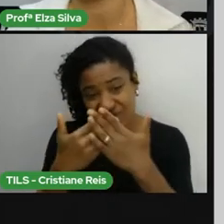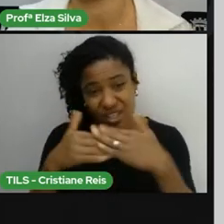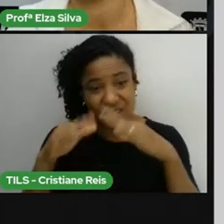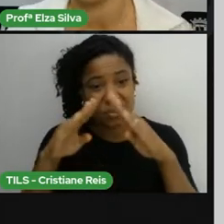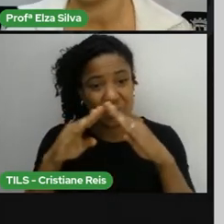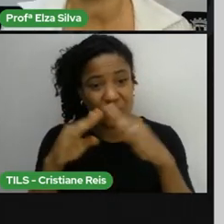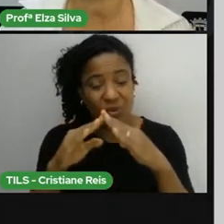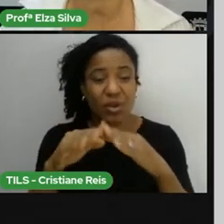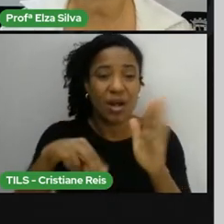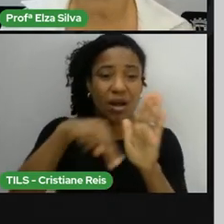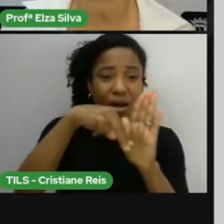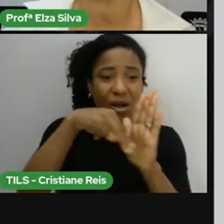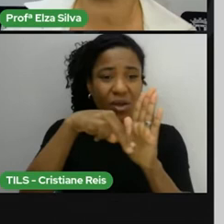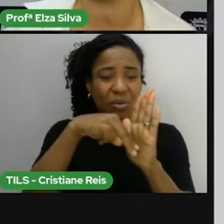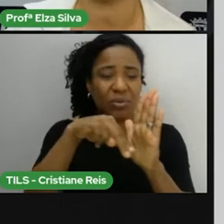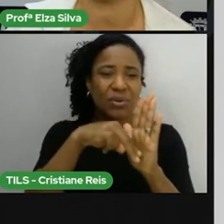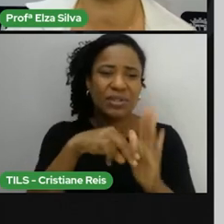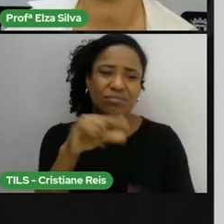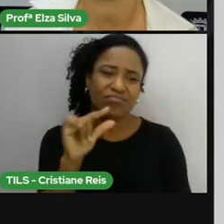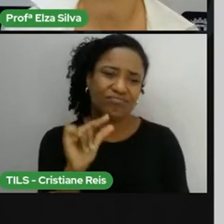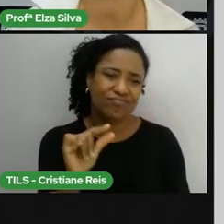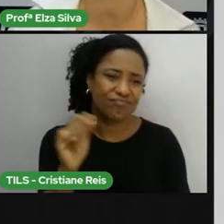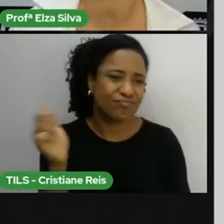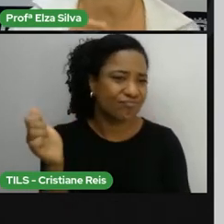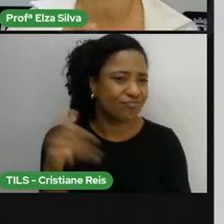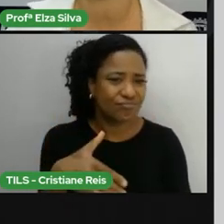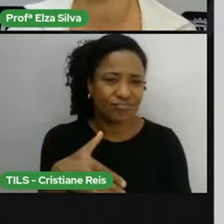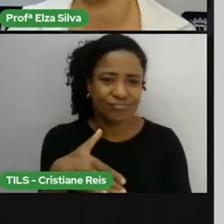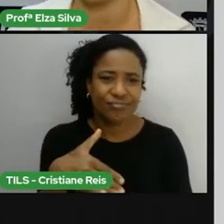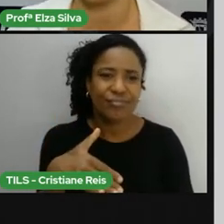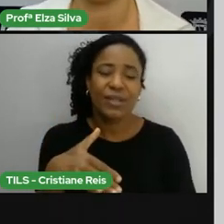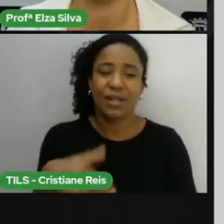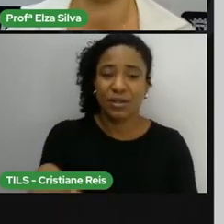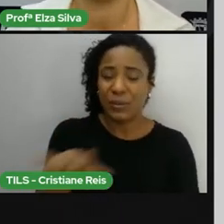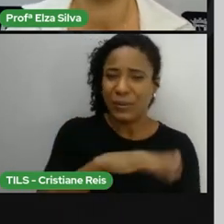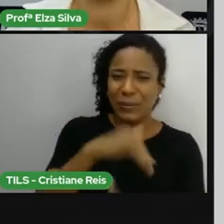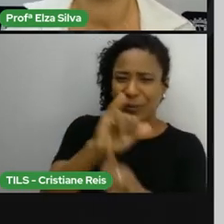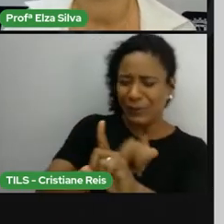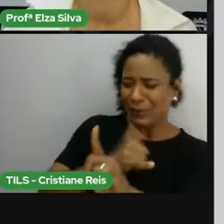escola. E, por esse motivo, ele sofria bullying.